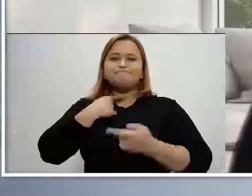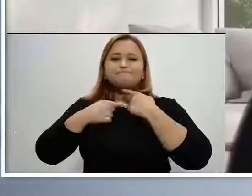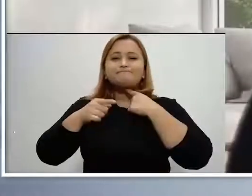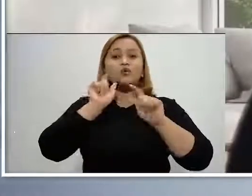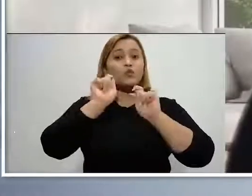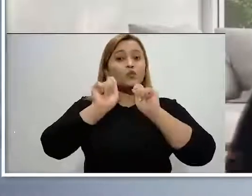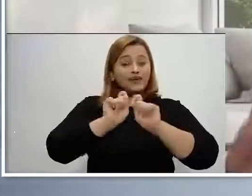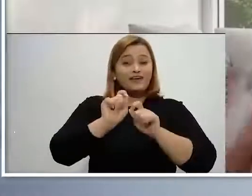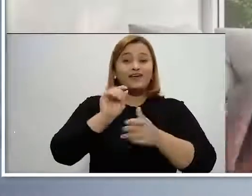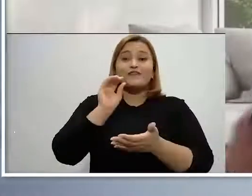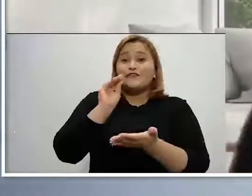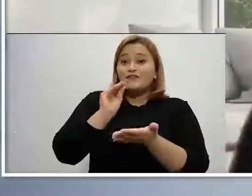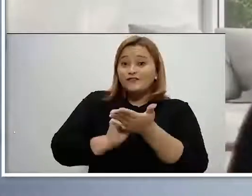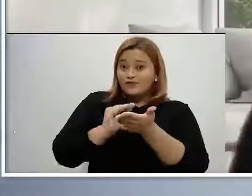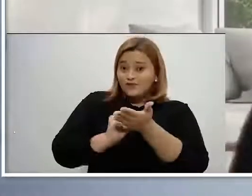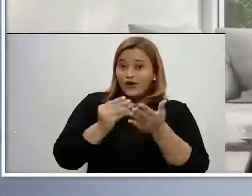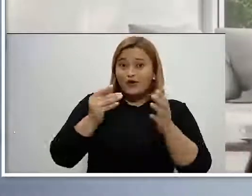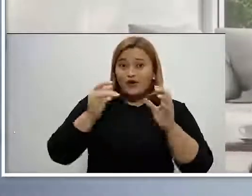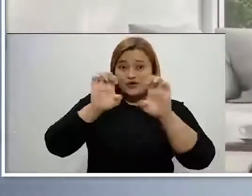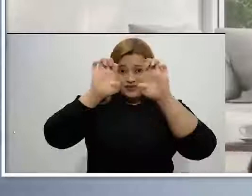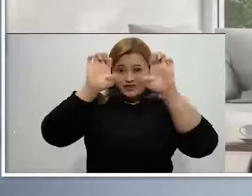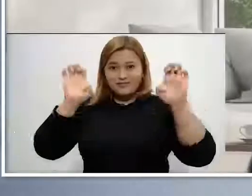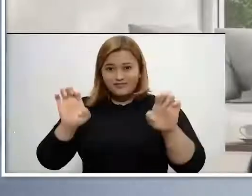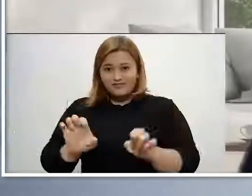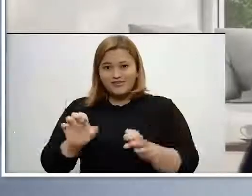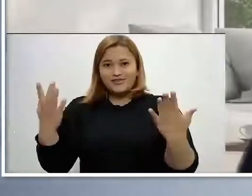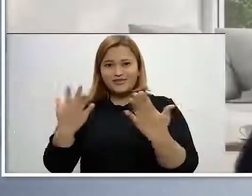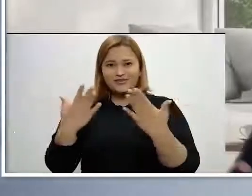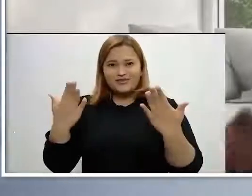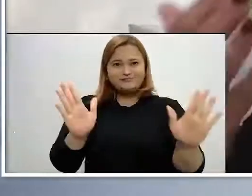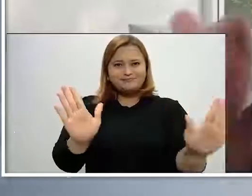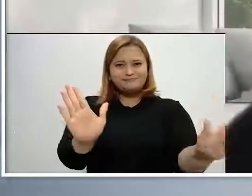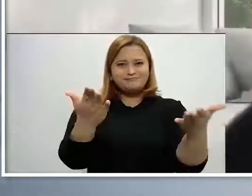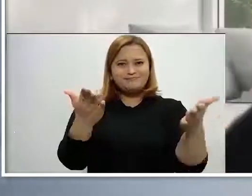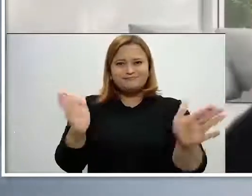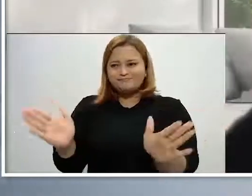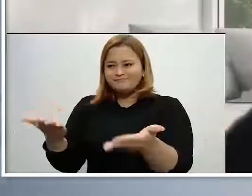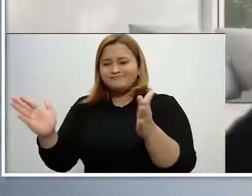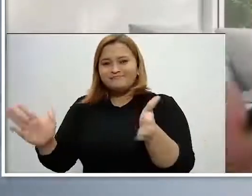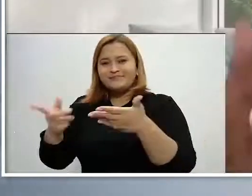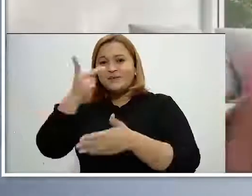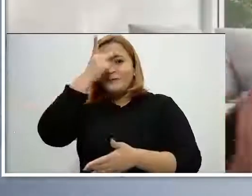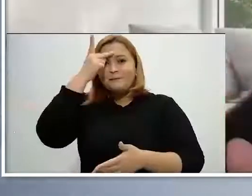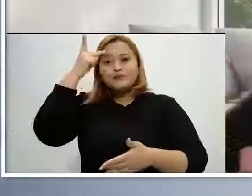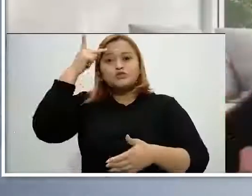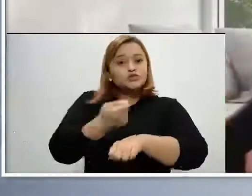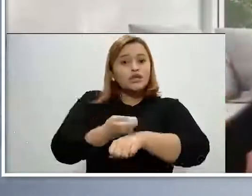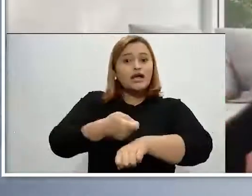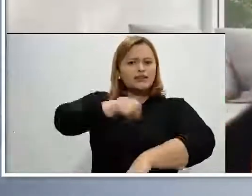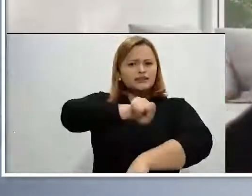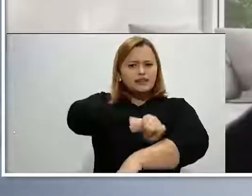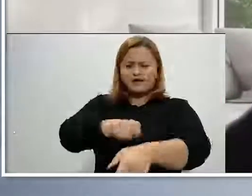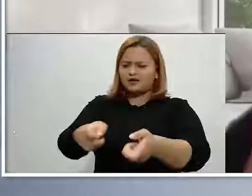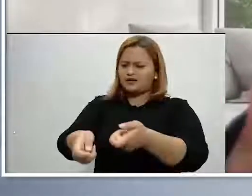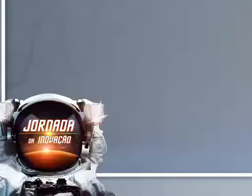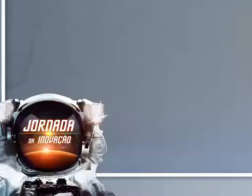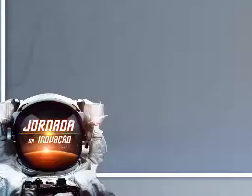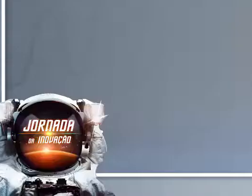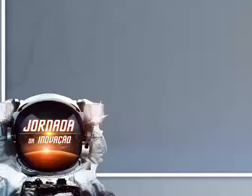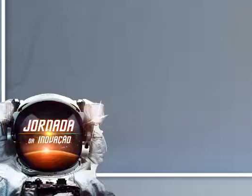faltava para estimular as pessoas a fazerem essa escolha, a escolha do engajamento.